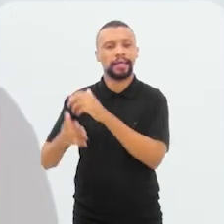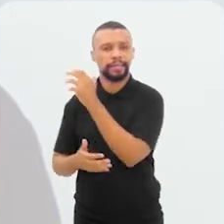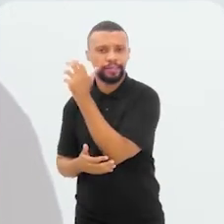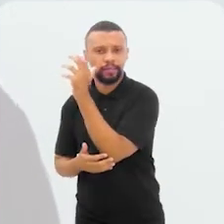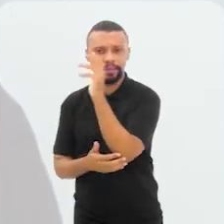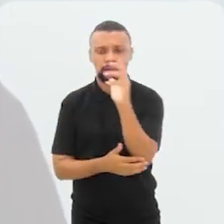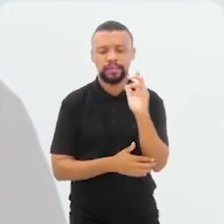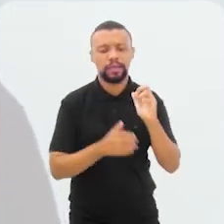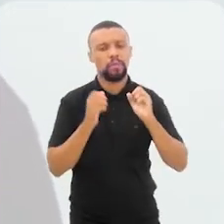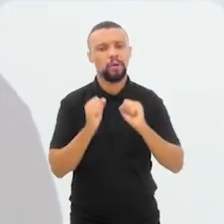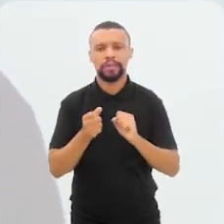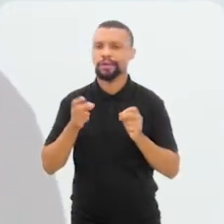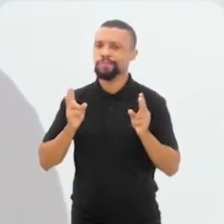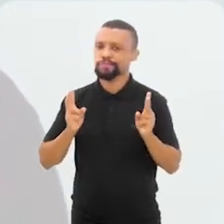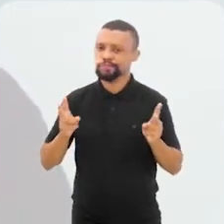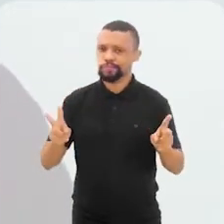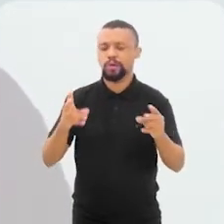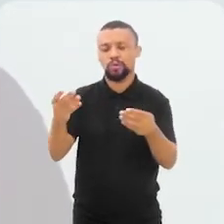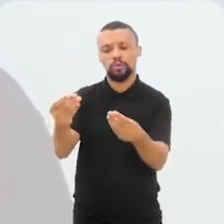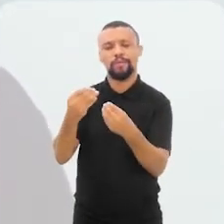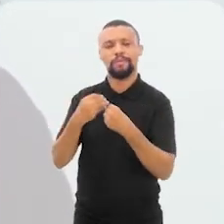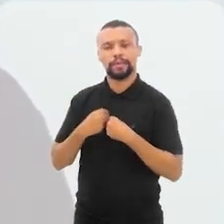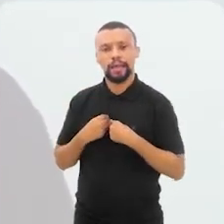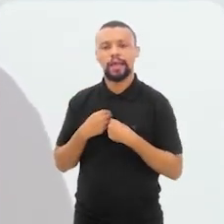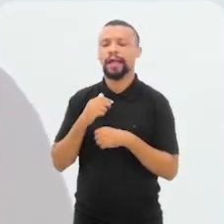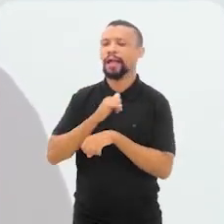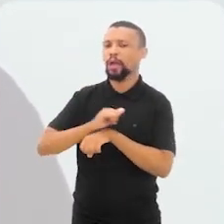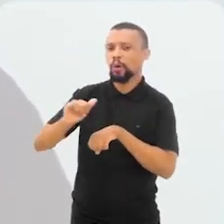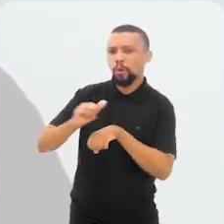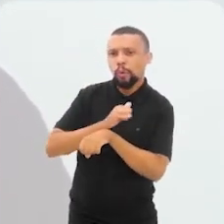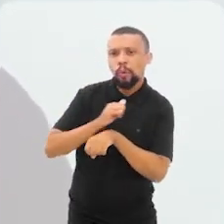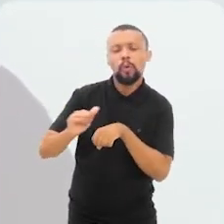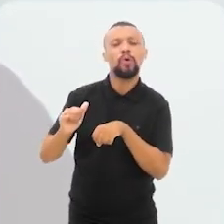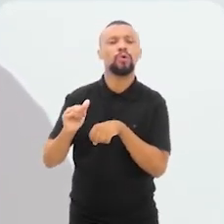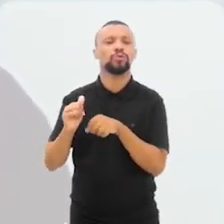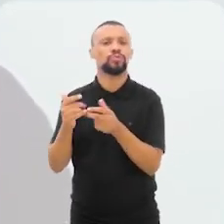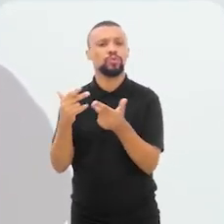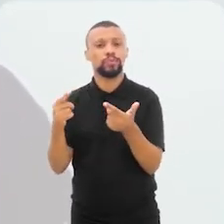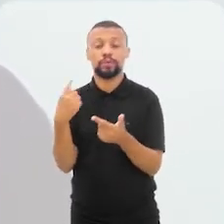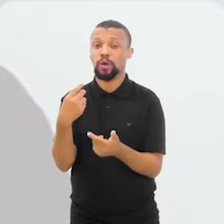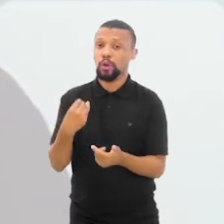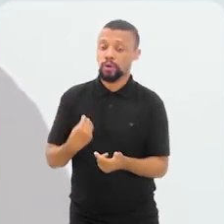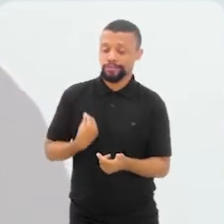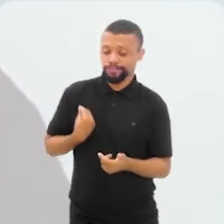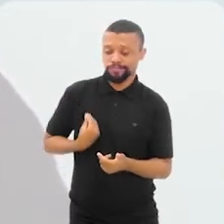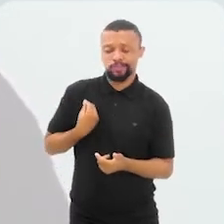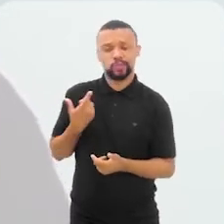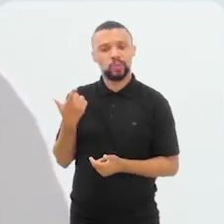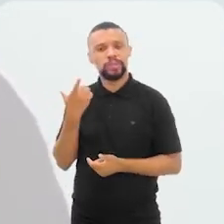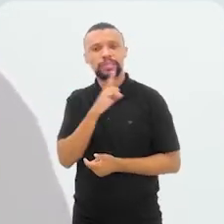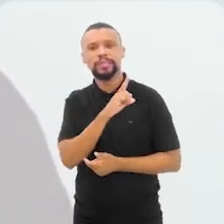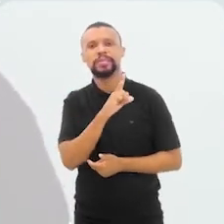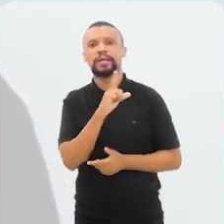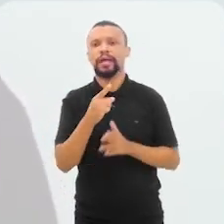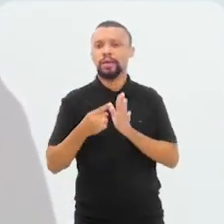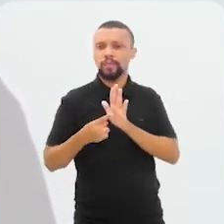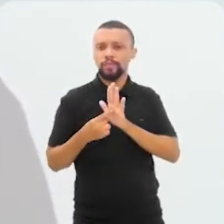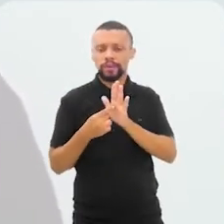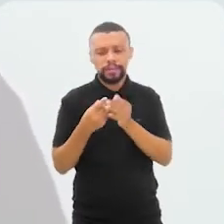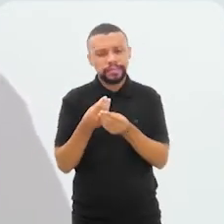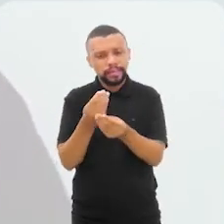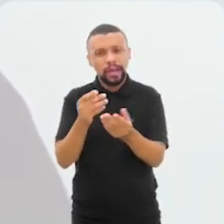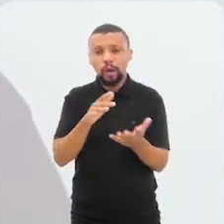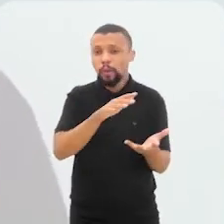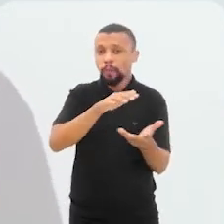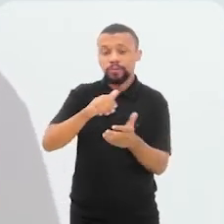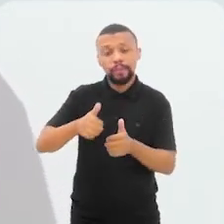continuar nos fornecendo os insumos para que a gente possa sobreviver e entregar um mundo melhor para